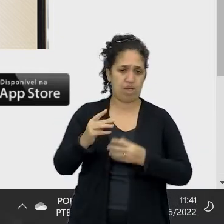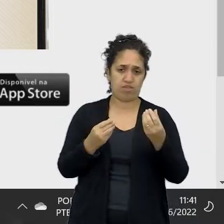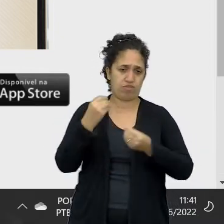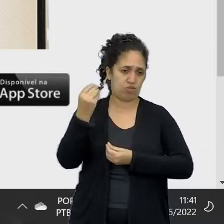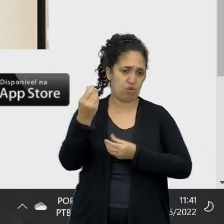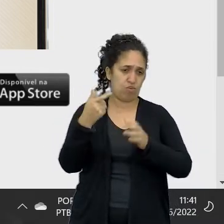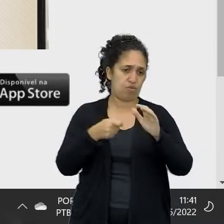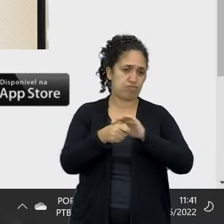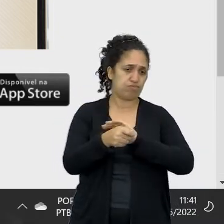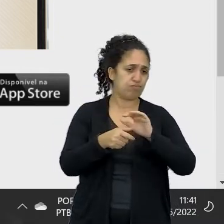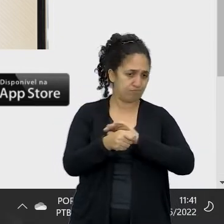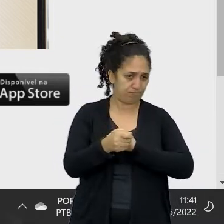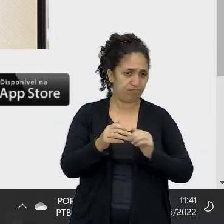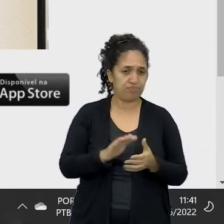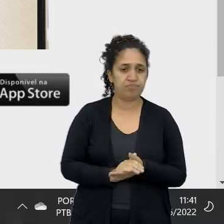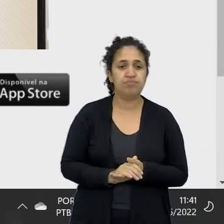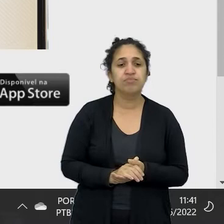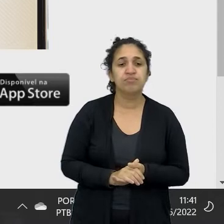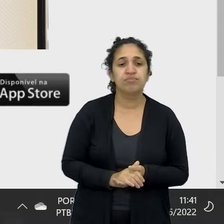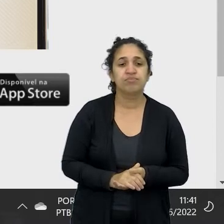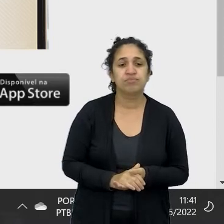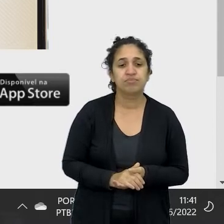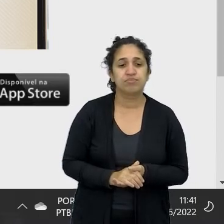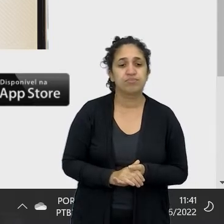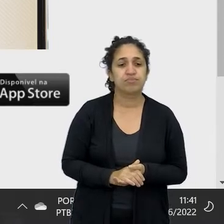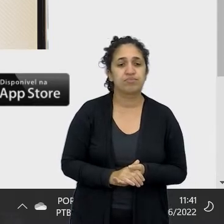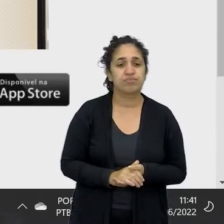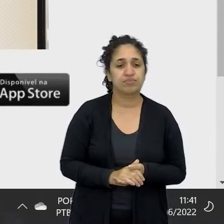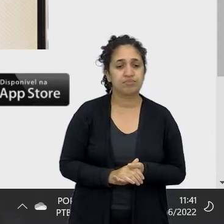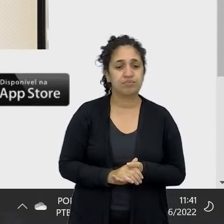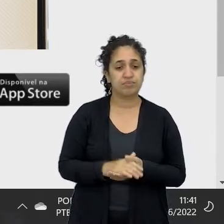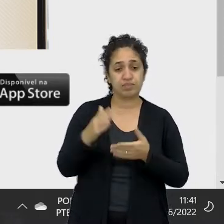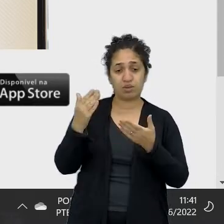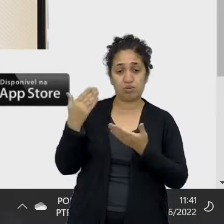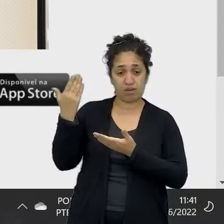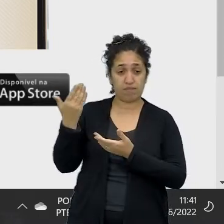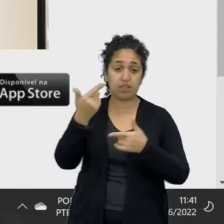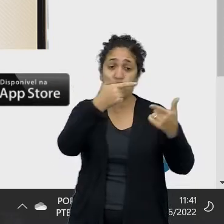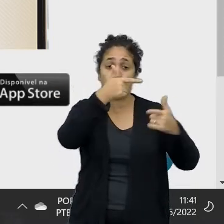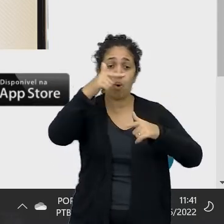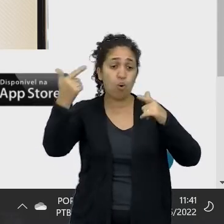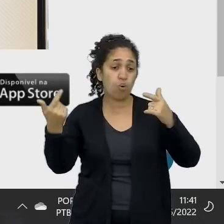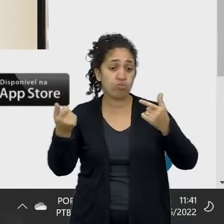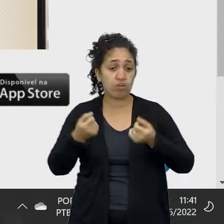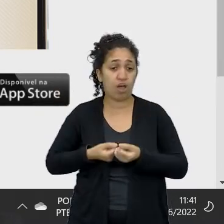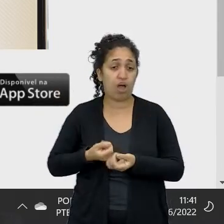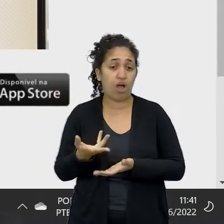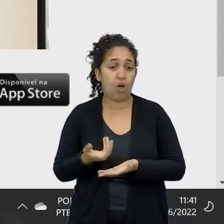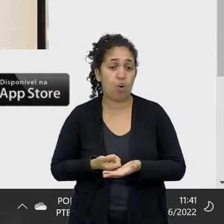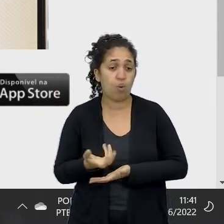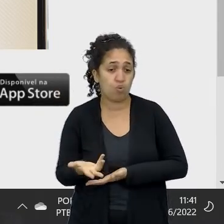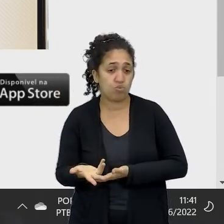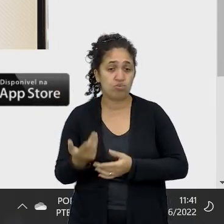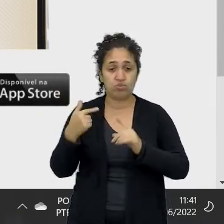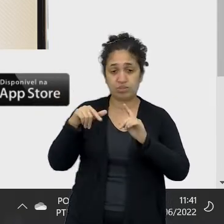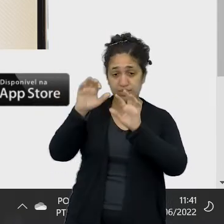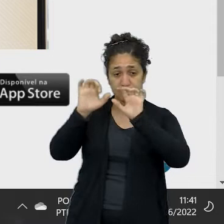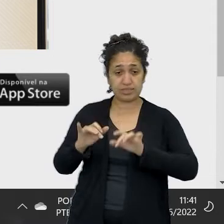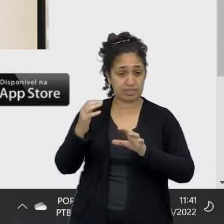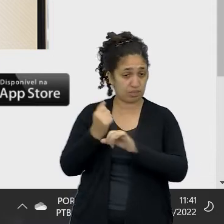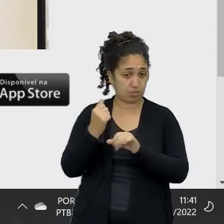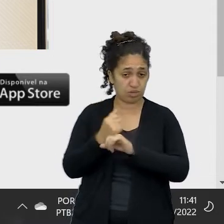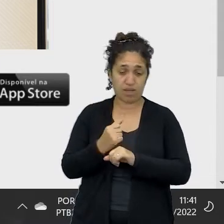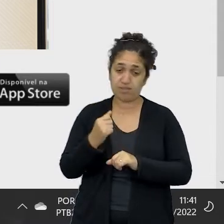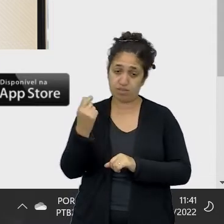de suas operações, de suas operações de crédito, uma vez que outros custos não considerados na simulação